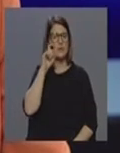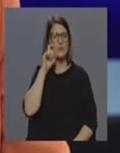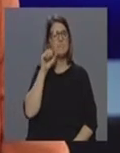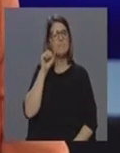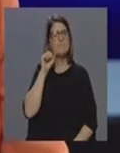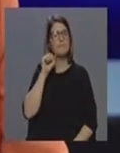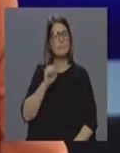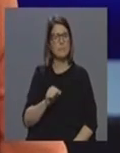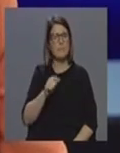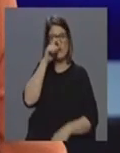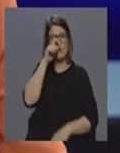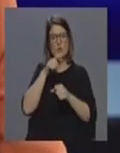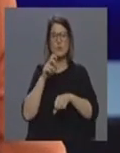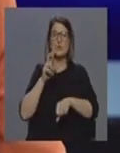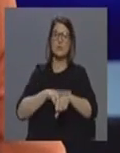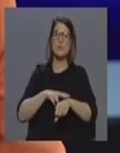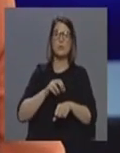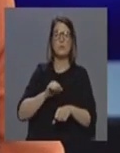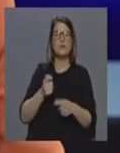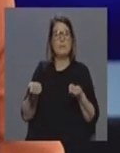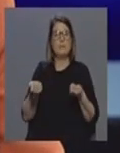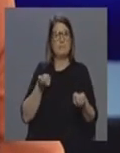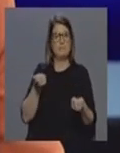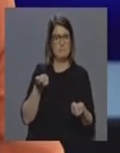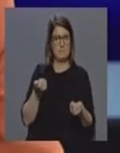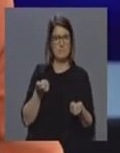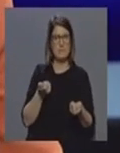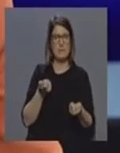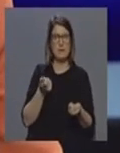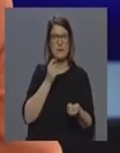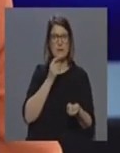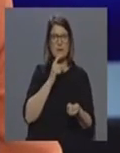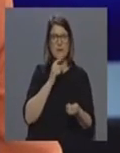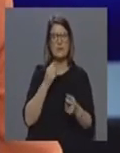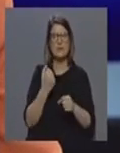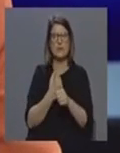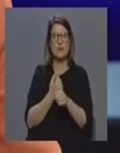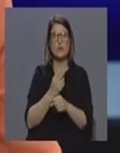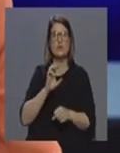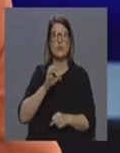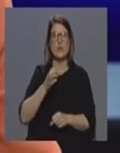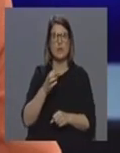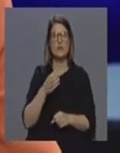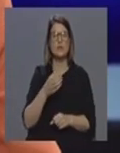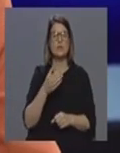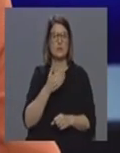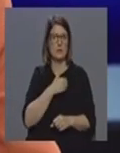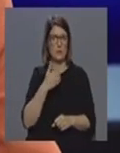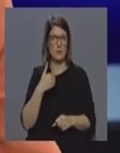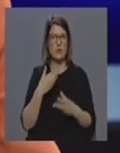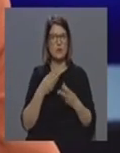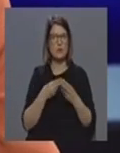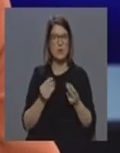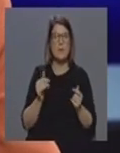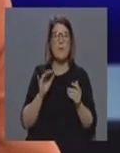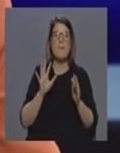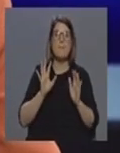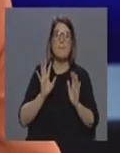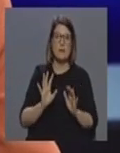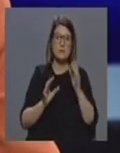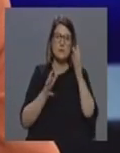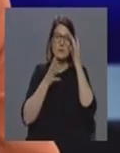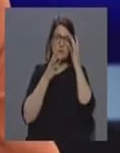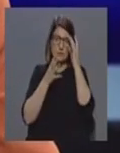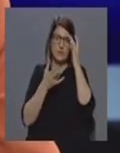os nossos dirigentes a organizar e naquilo que é a capacidade de resposta do nosso Serviço Regional de Saúde, mas, por outro lado, temos que insistir realmente na